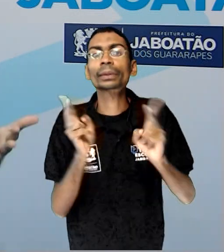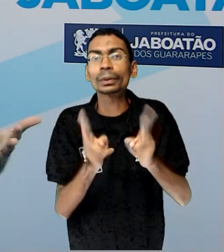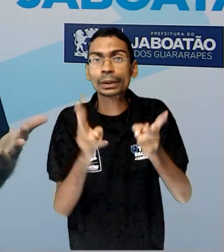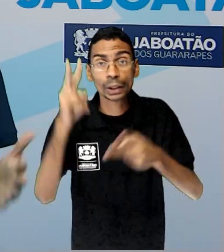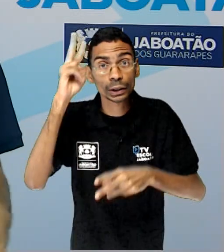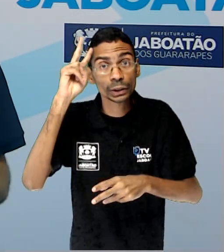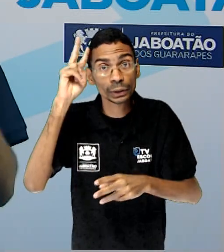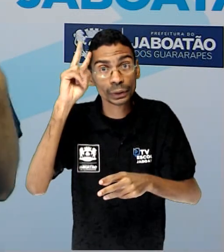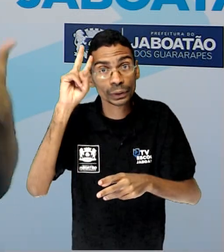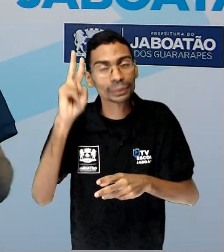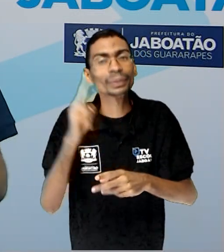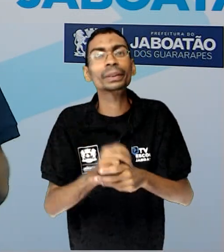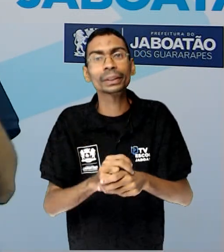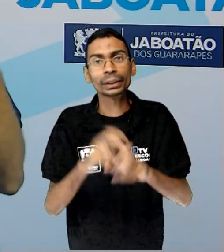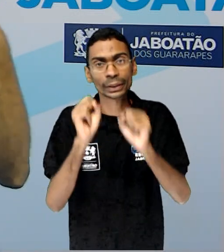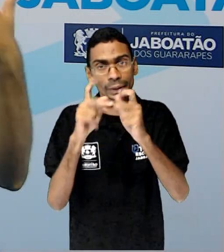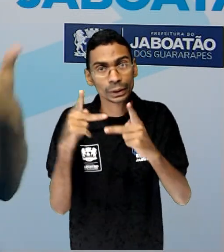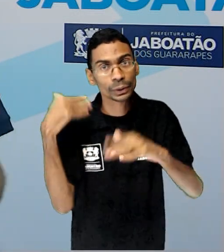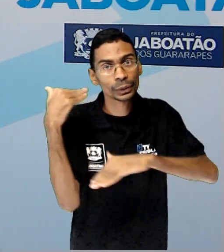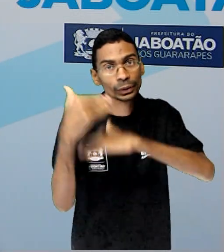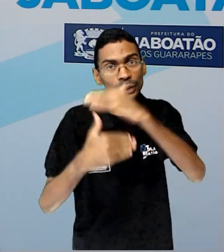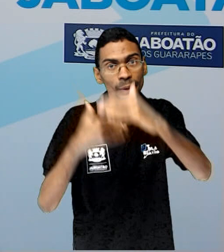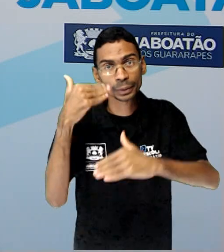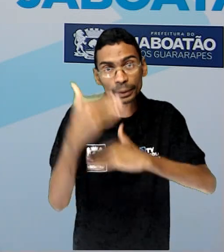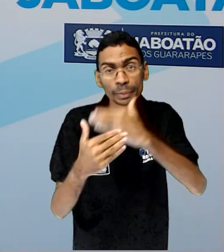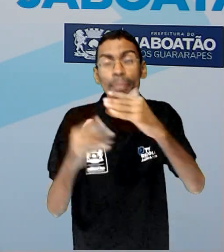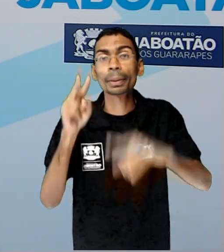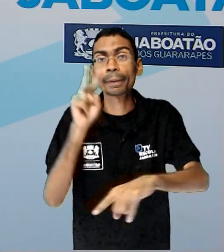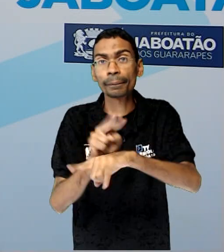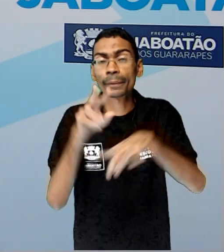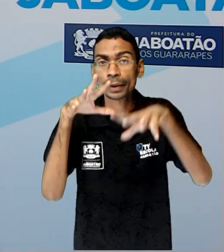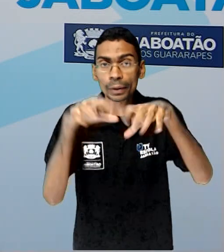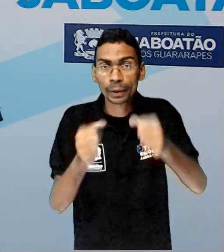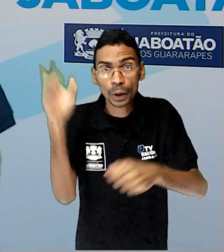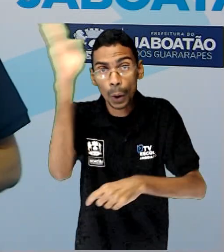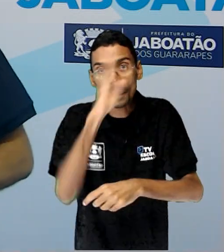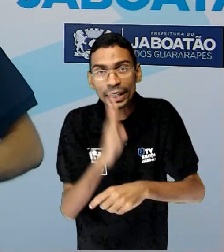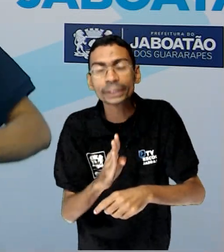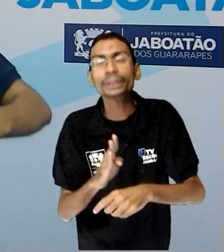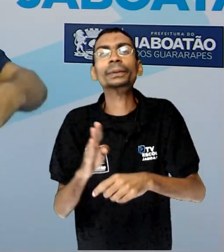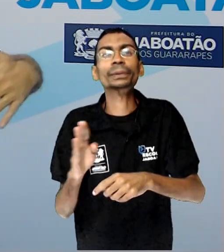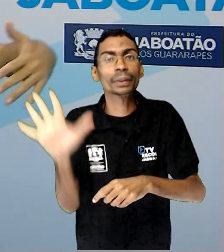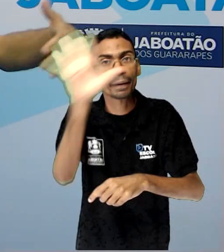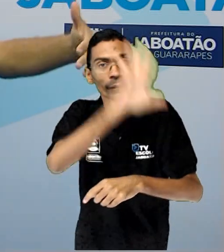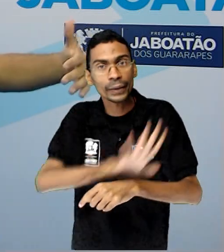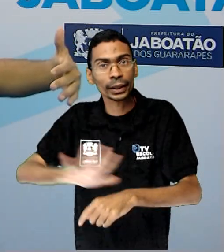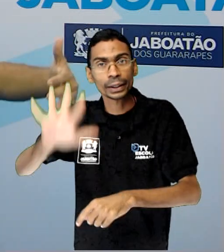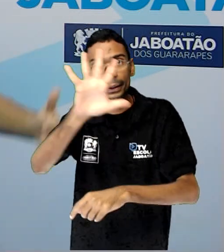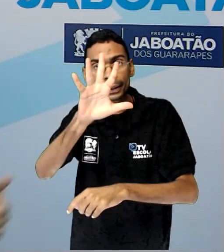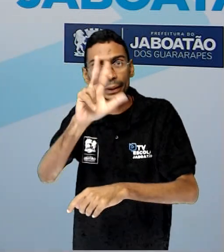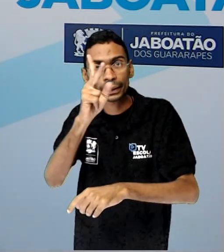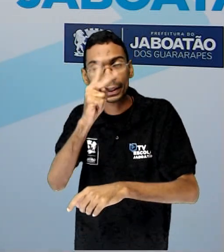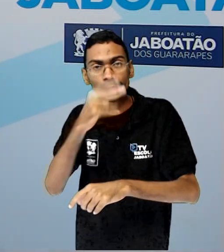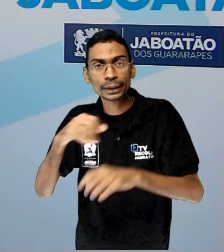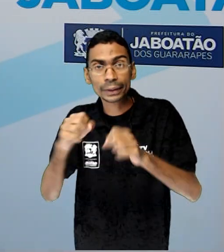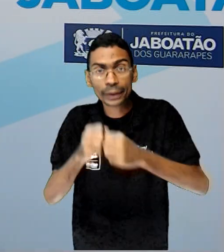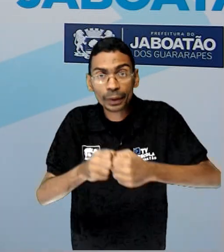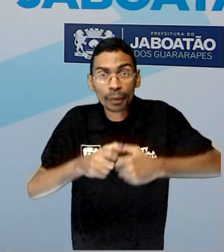história do desenvolvimento da pecuária no Brasil, vê só. A expansão da pecuária.